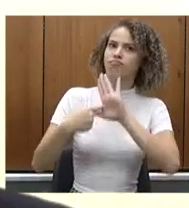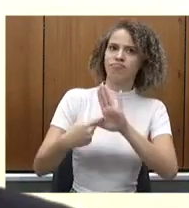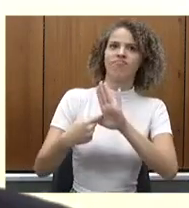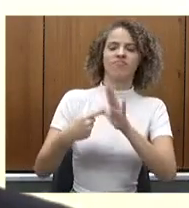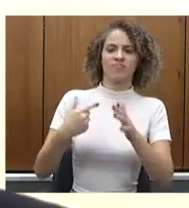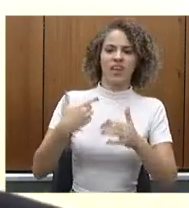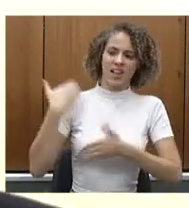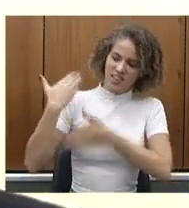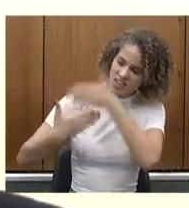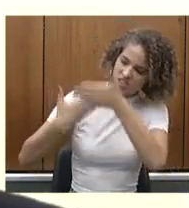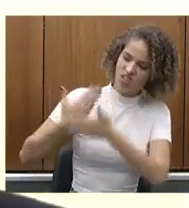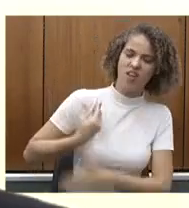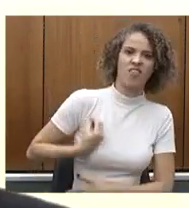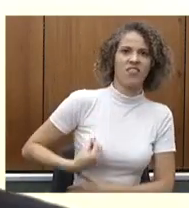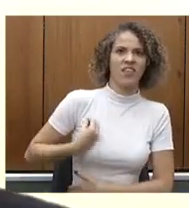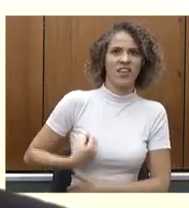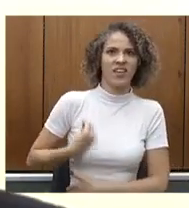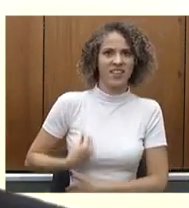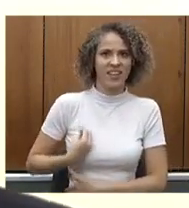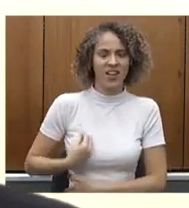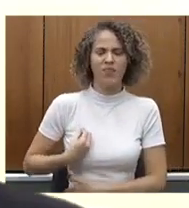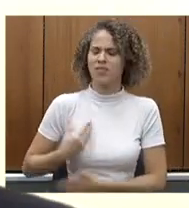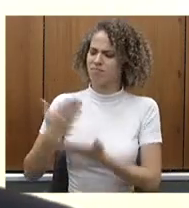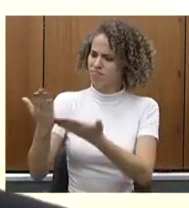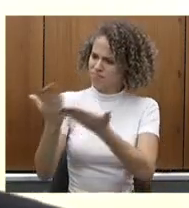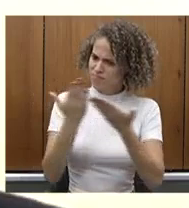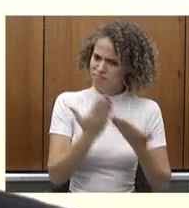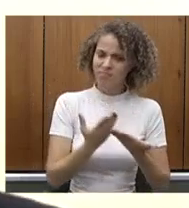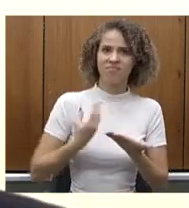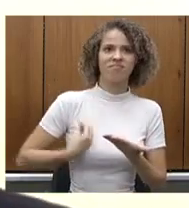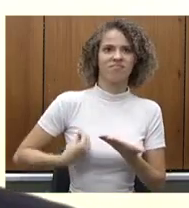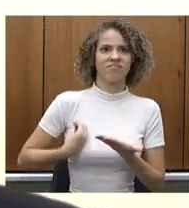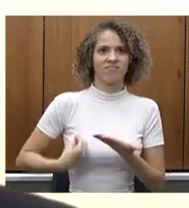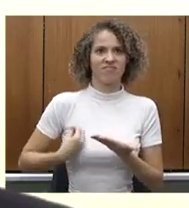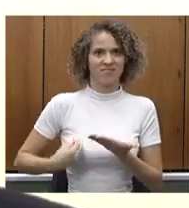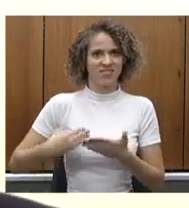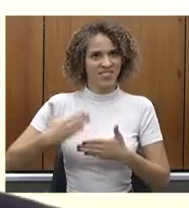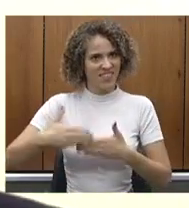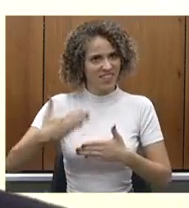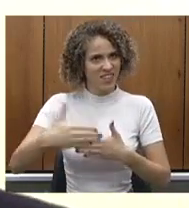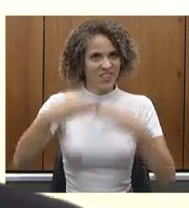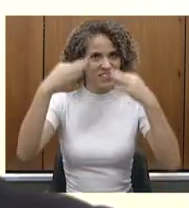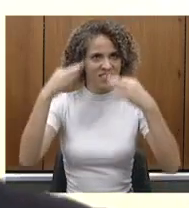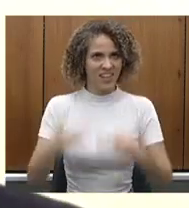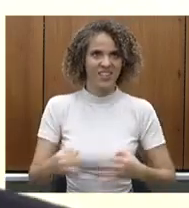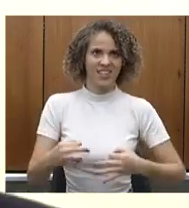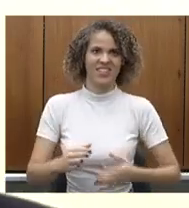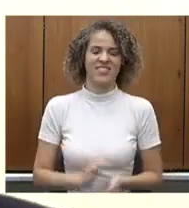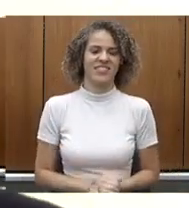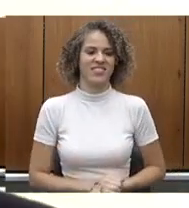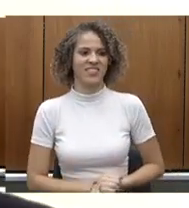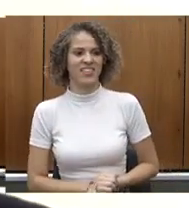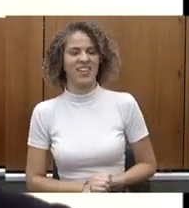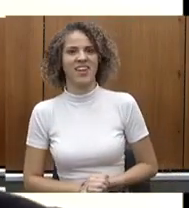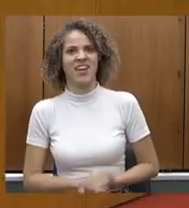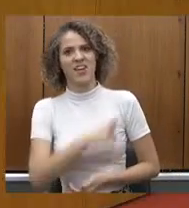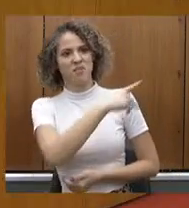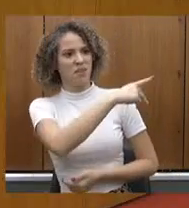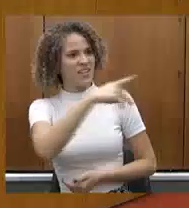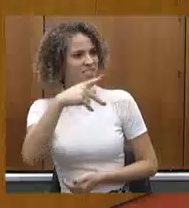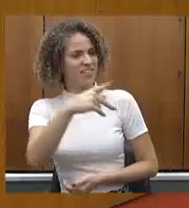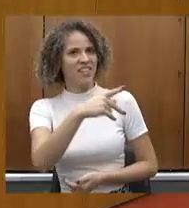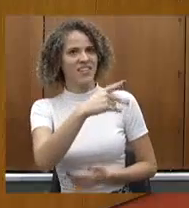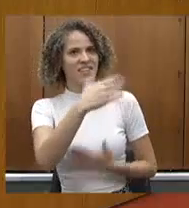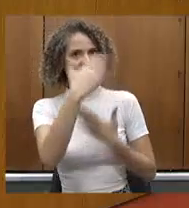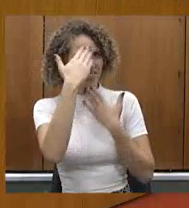trajetória. Então, a senhora tem um fruto nessa casa, a senhora estará presente nele, tenho certeza disso, viu? Ai, presidente, como essas palavras